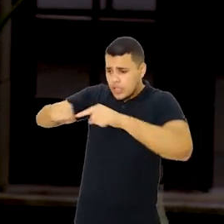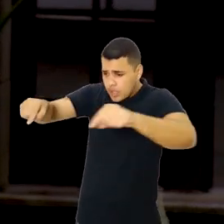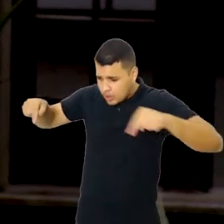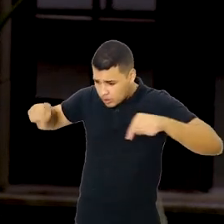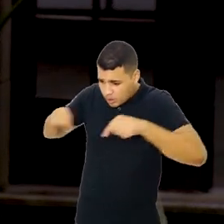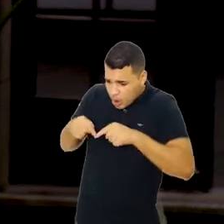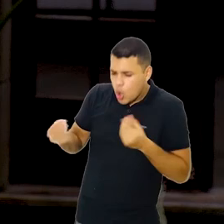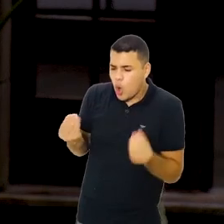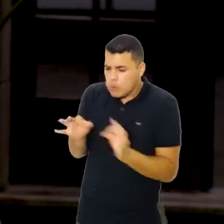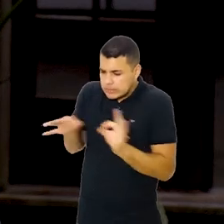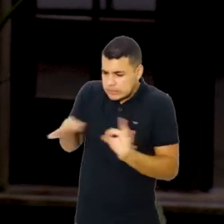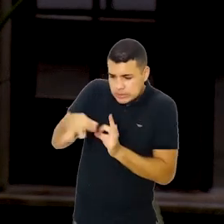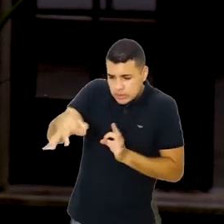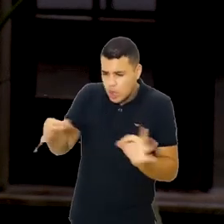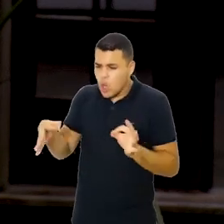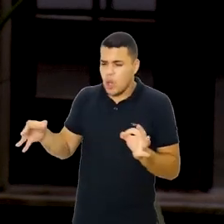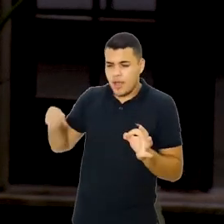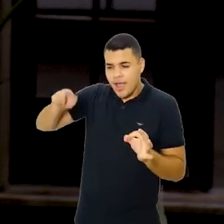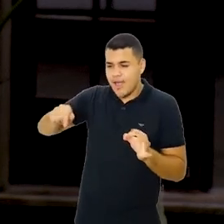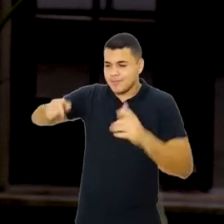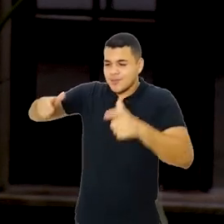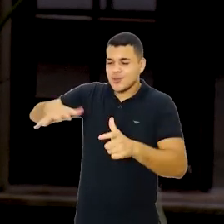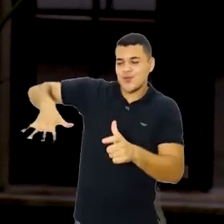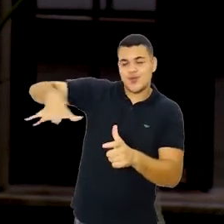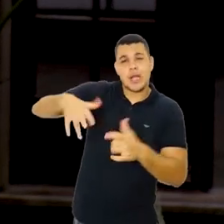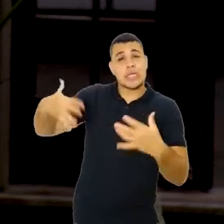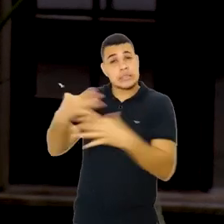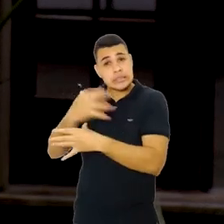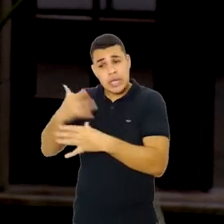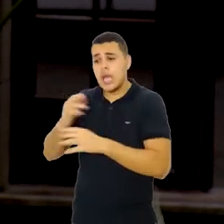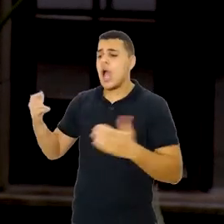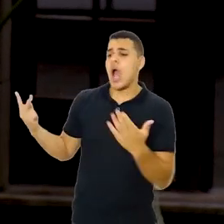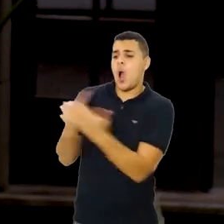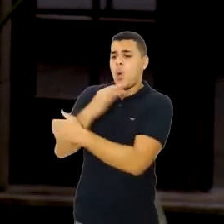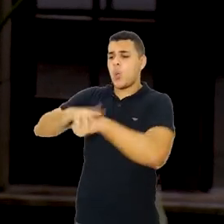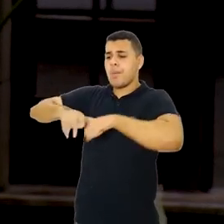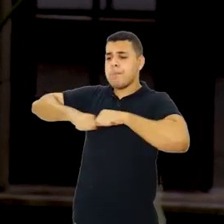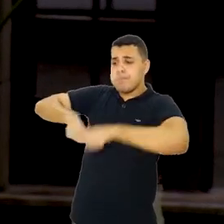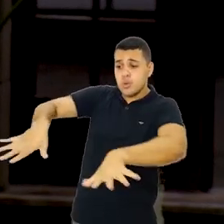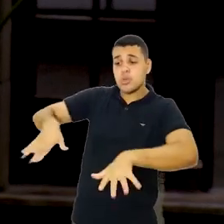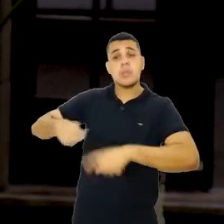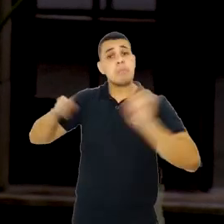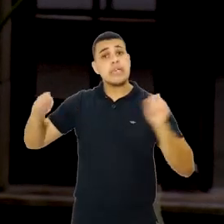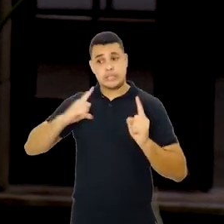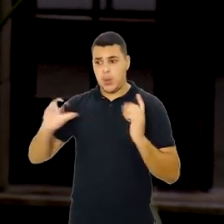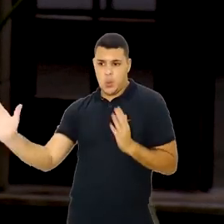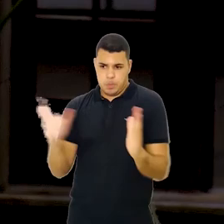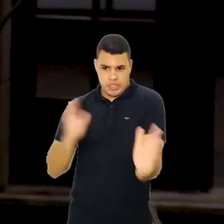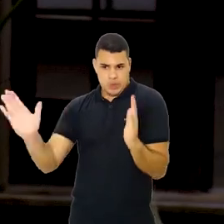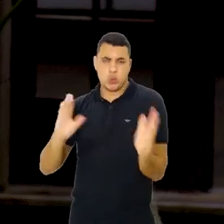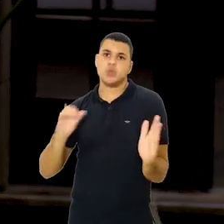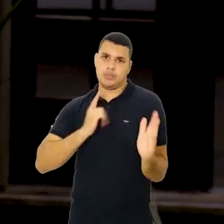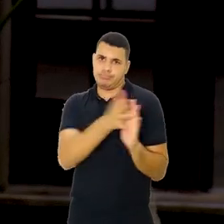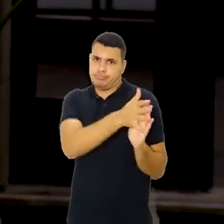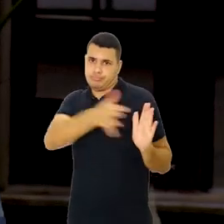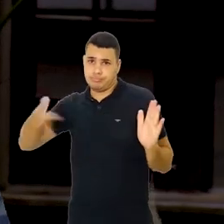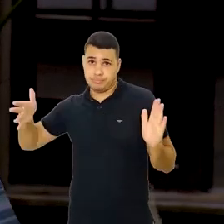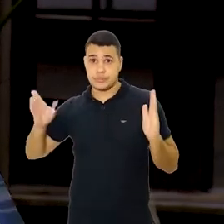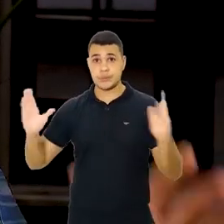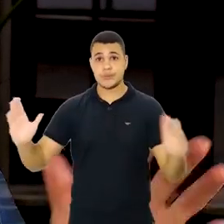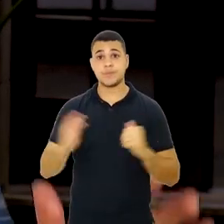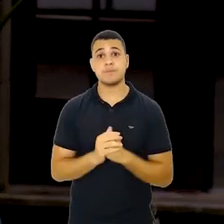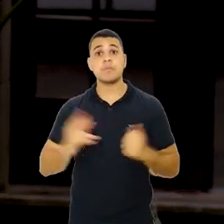presença habitual dentro de limites esperados da ocorrência de uma doença dentro de uma área geográfica e dentro de um período